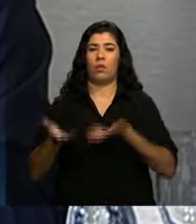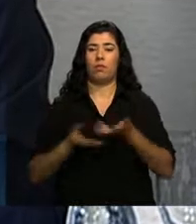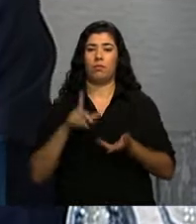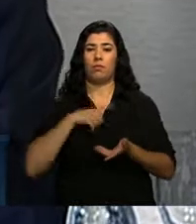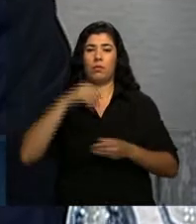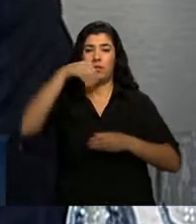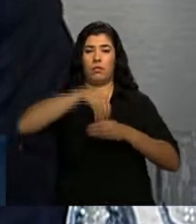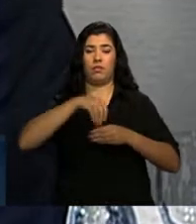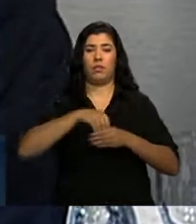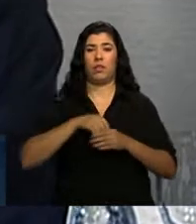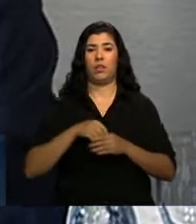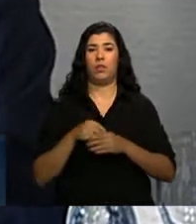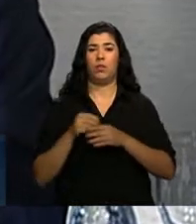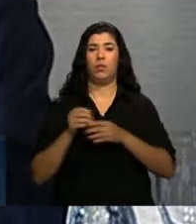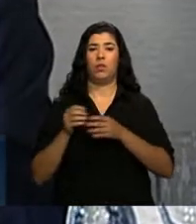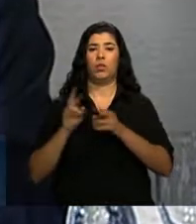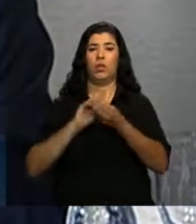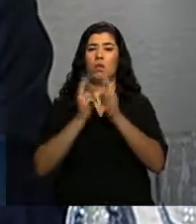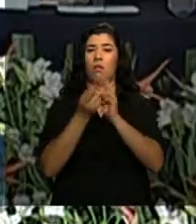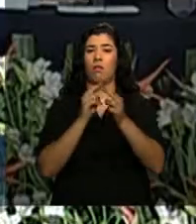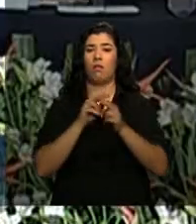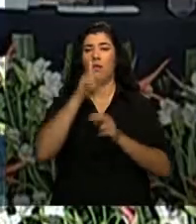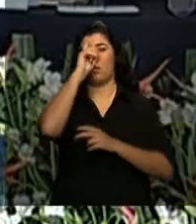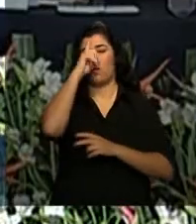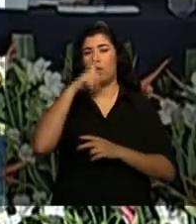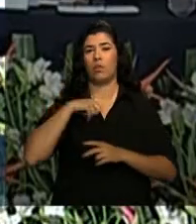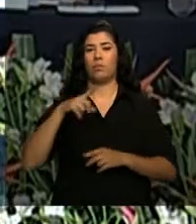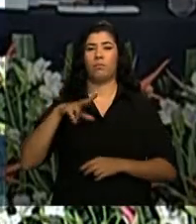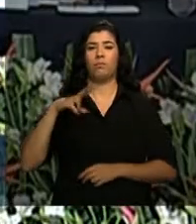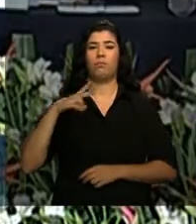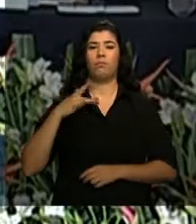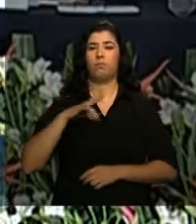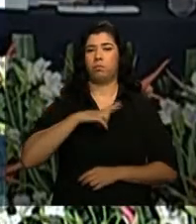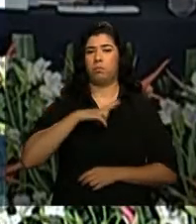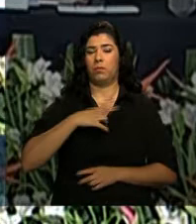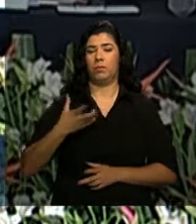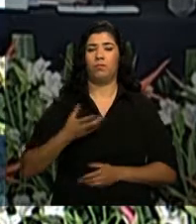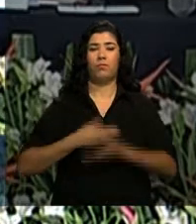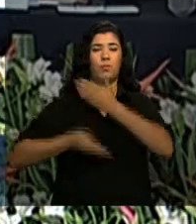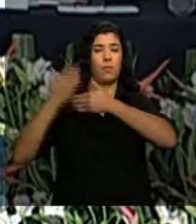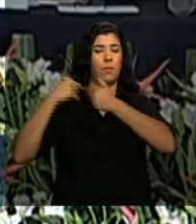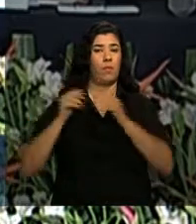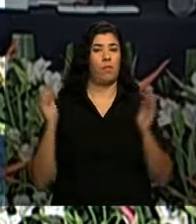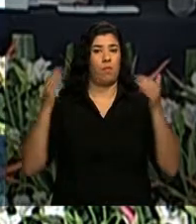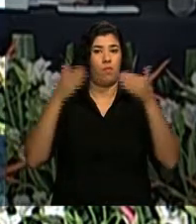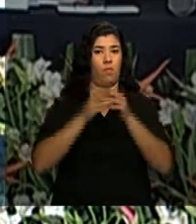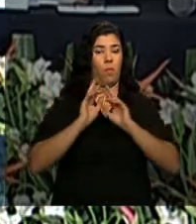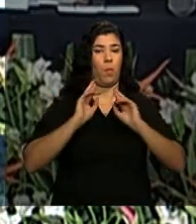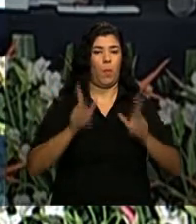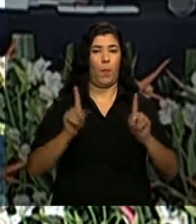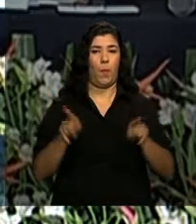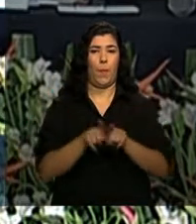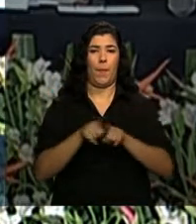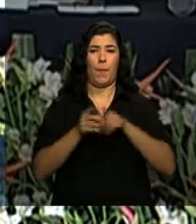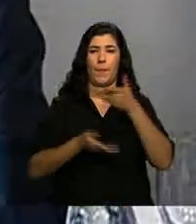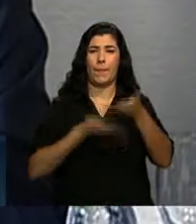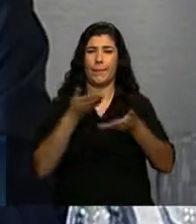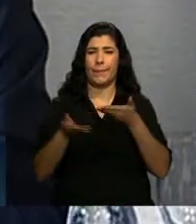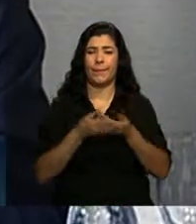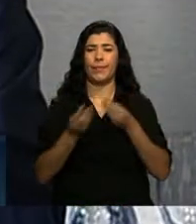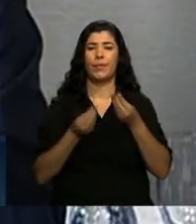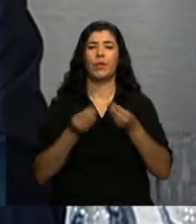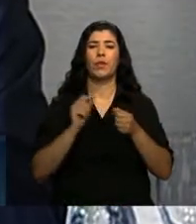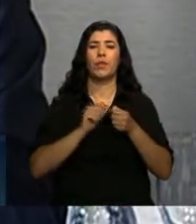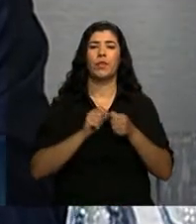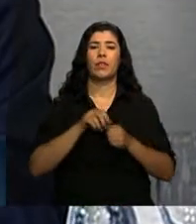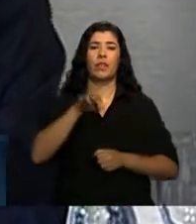Como o foco da sua gestão daquela época era a questão da melhoria da atenção, o ministro Artur Quioro trabalhou também pesadamente na questão da